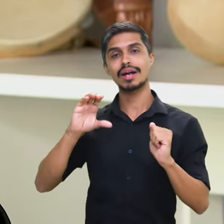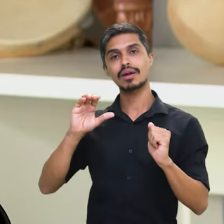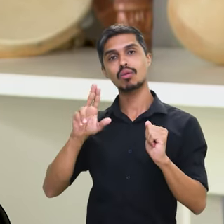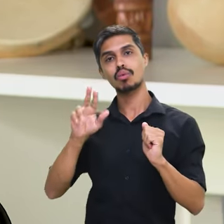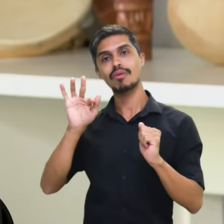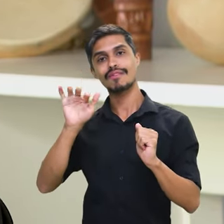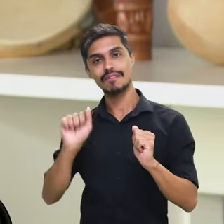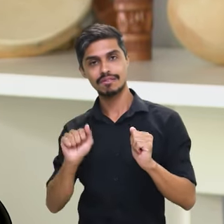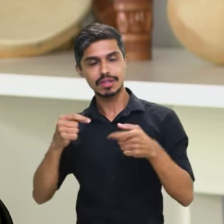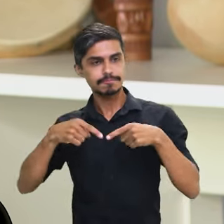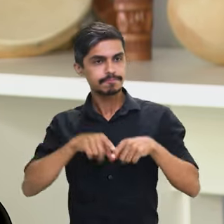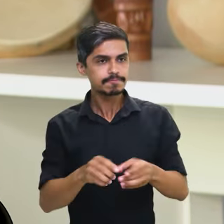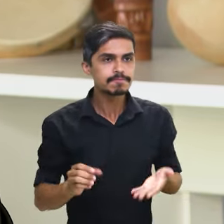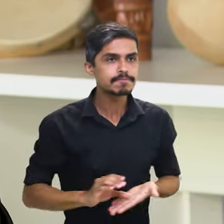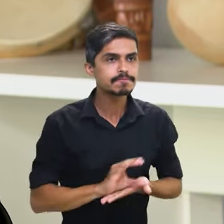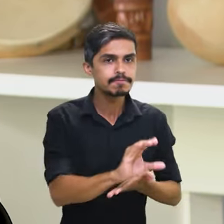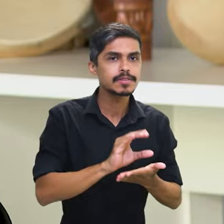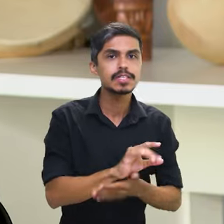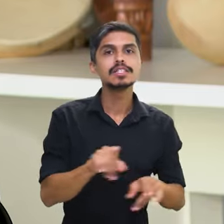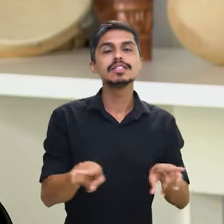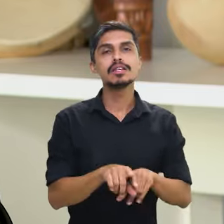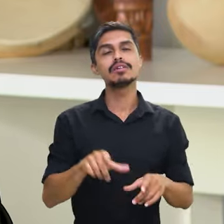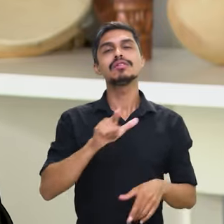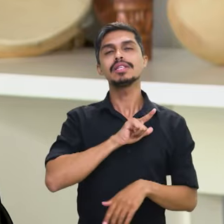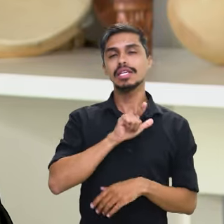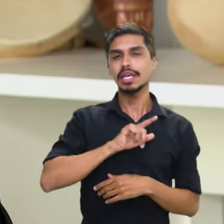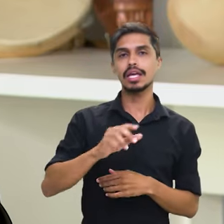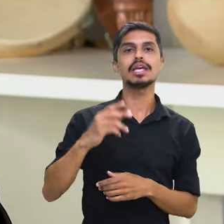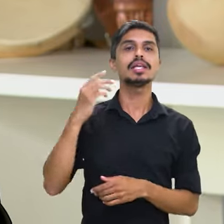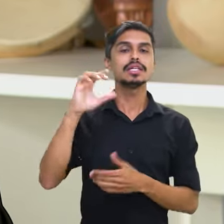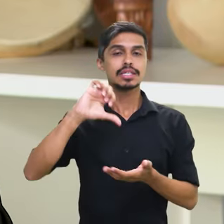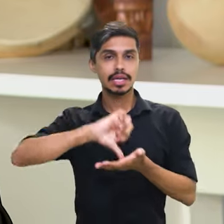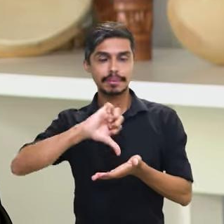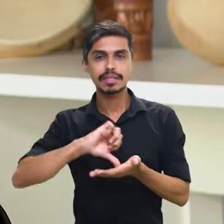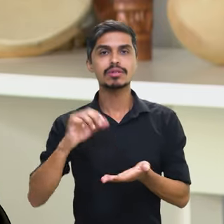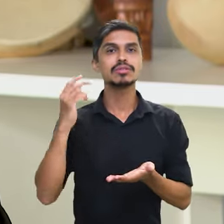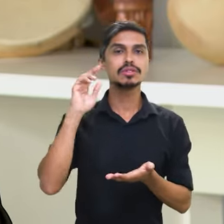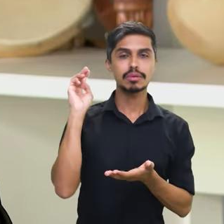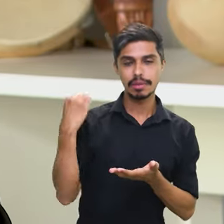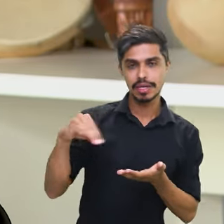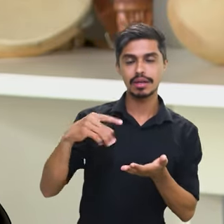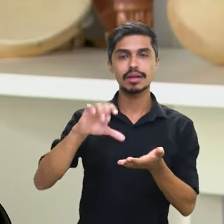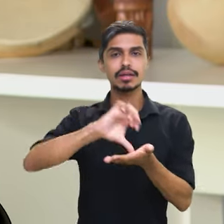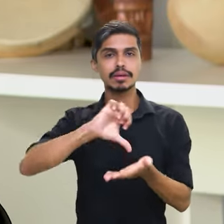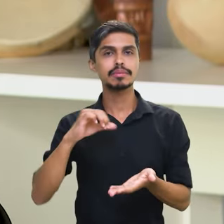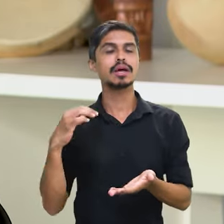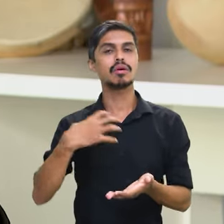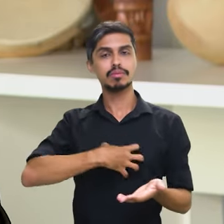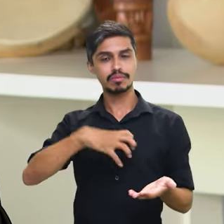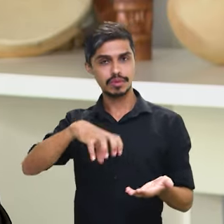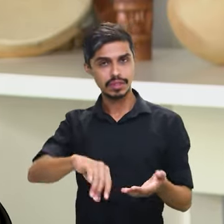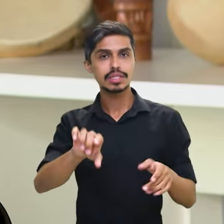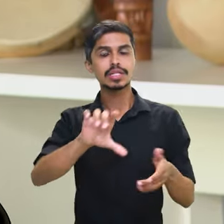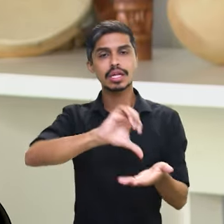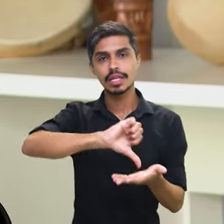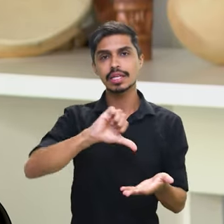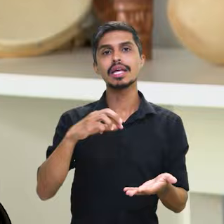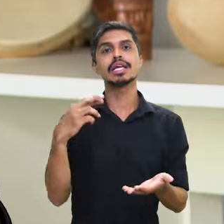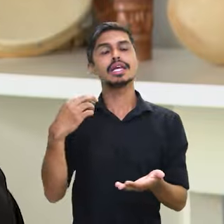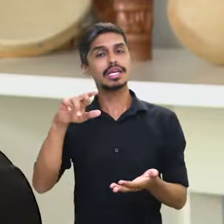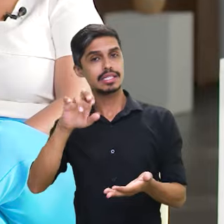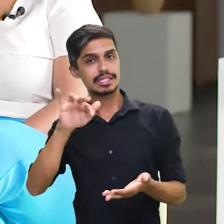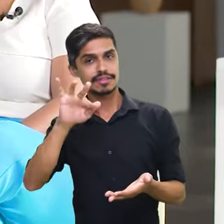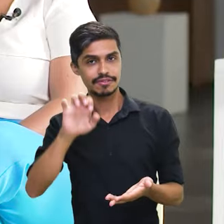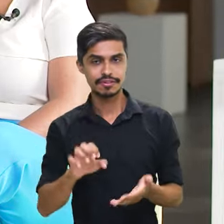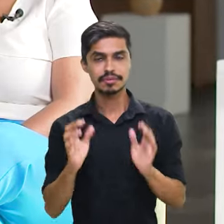isso é uma medida extremamente nova. Então, vai ter em São Luís, vai ter em Goiânia, vai ter em Salvador, vai ter em Belém e também em Recife.